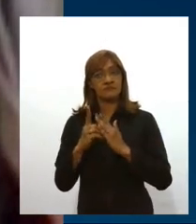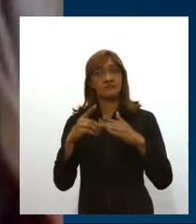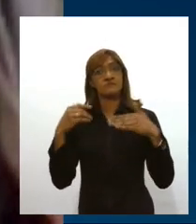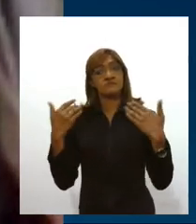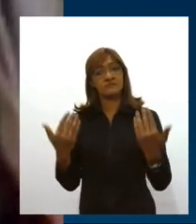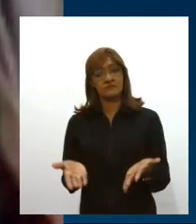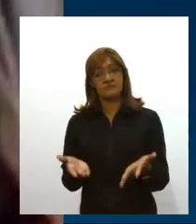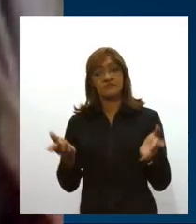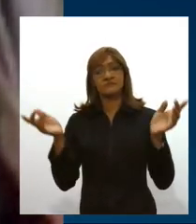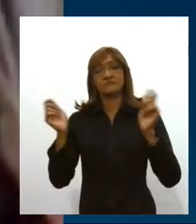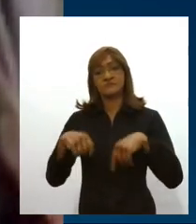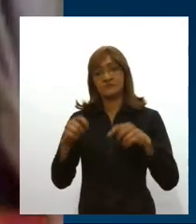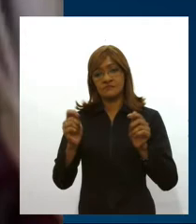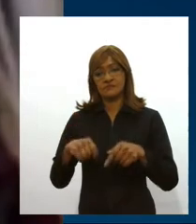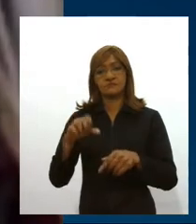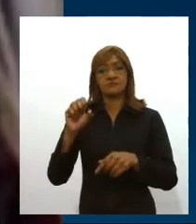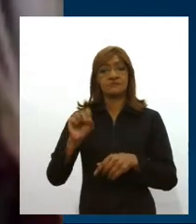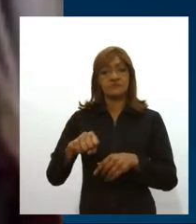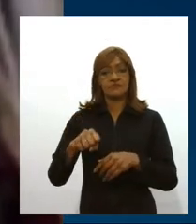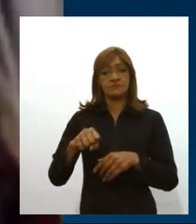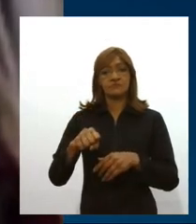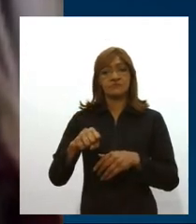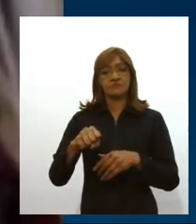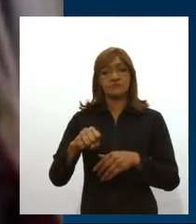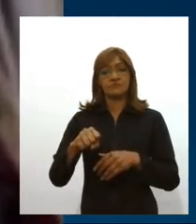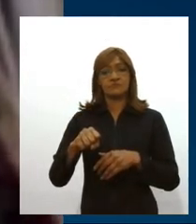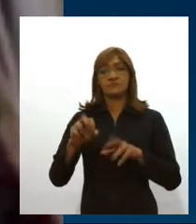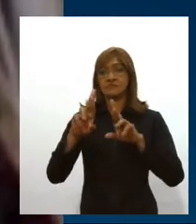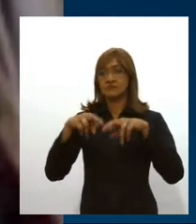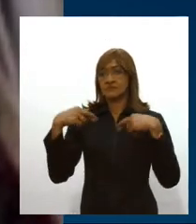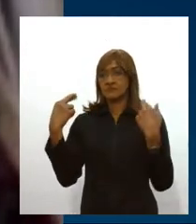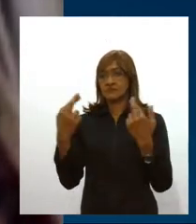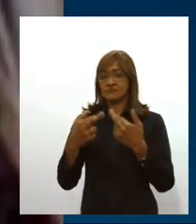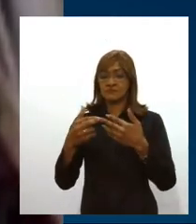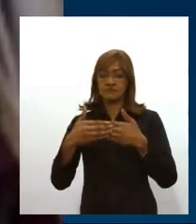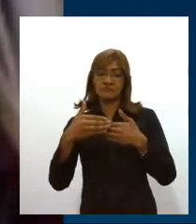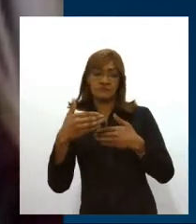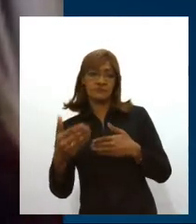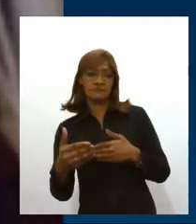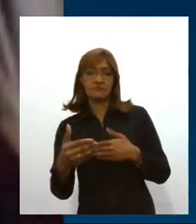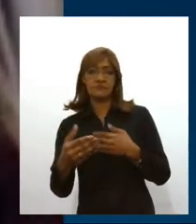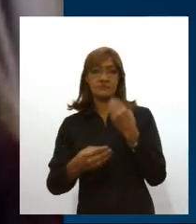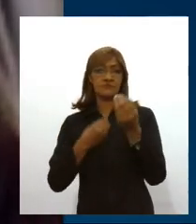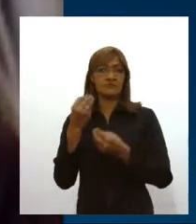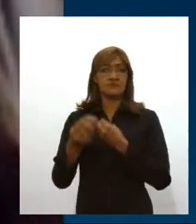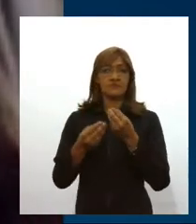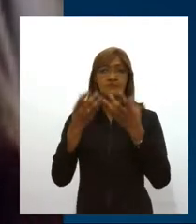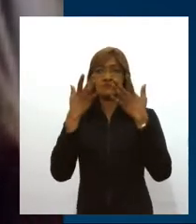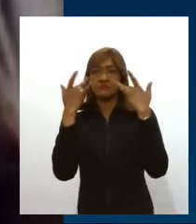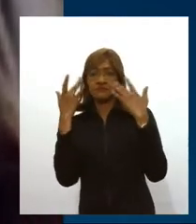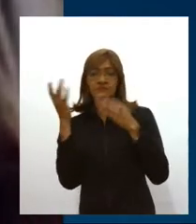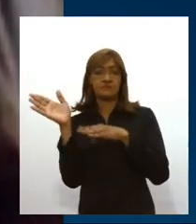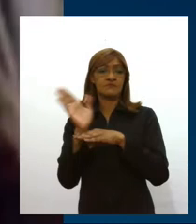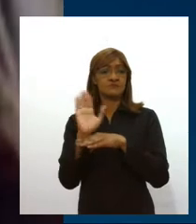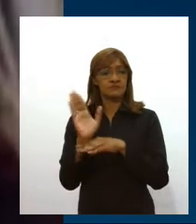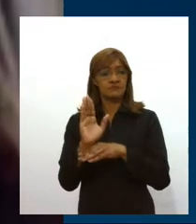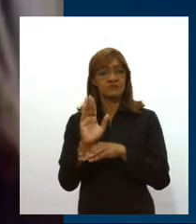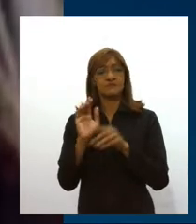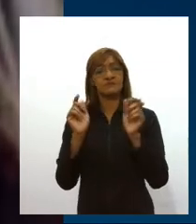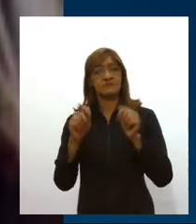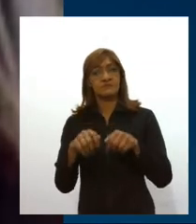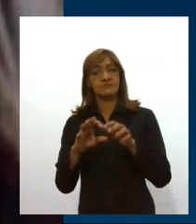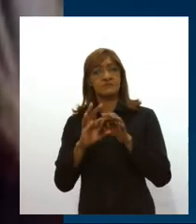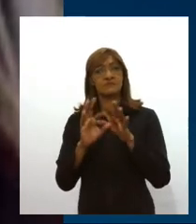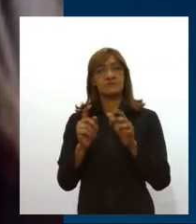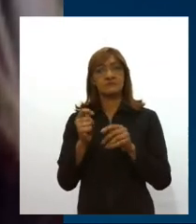é possível que na próxima reunião, a questão dos teatros, cinemas, comece também a serem flexibilizadas.